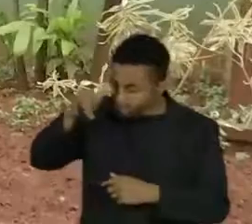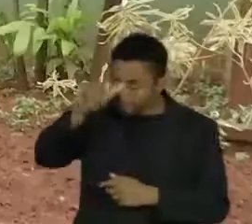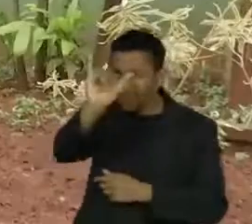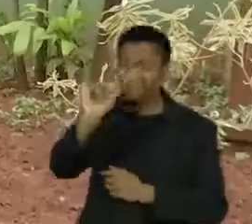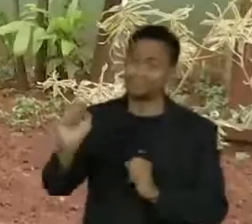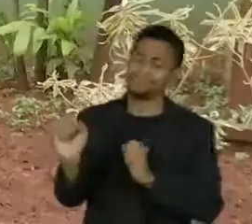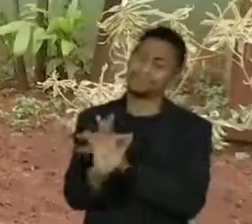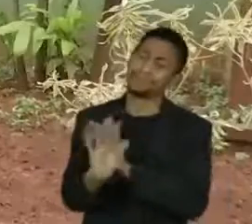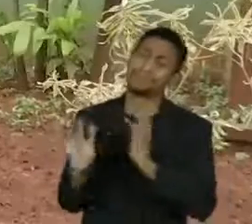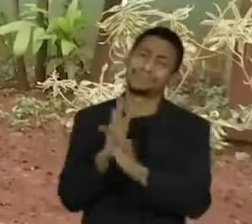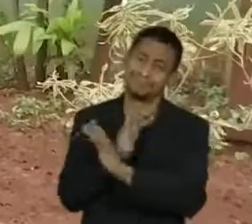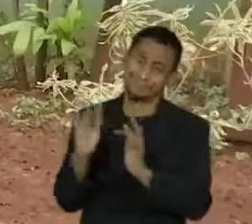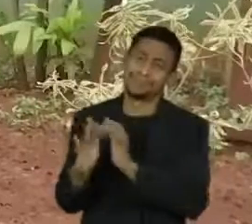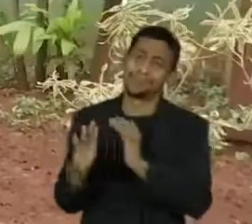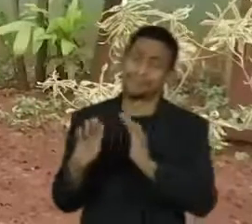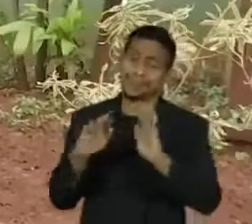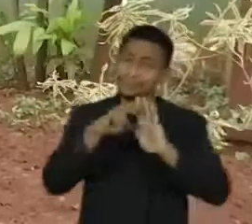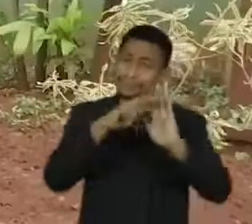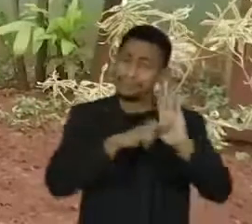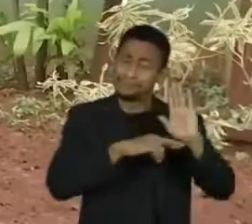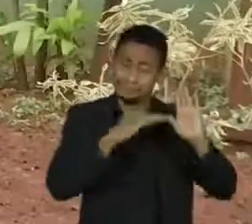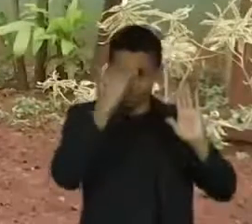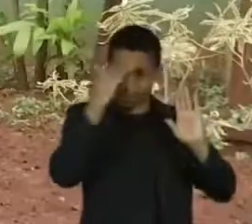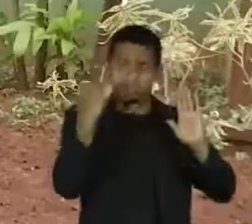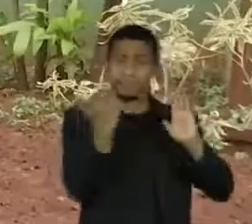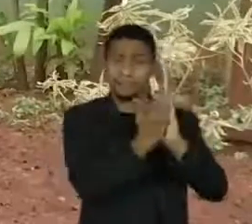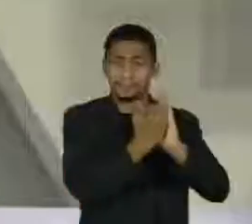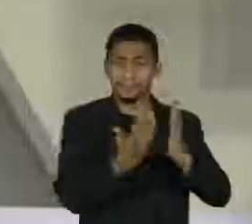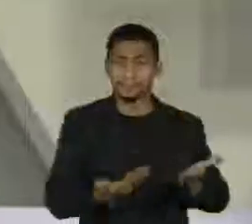aglomerações e respeitem as medidas sanitárias.